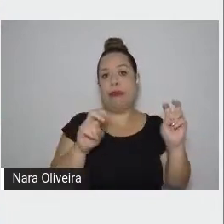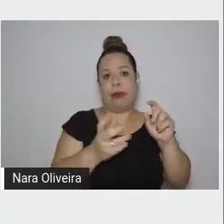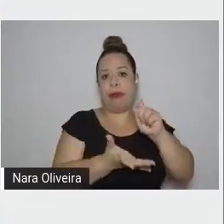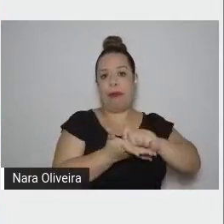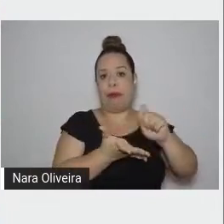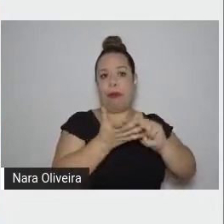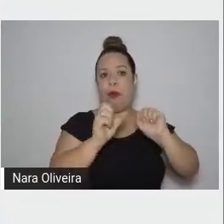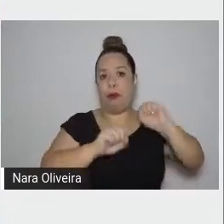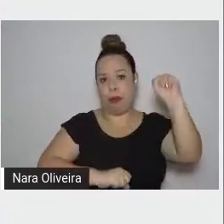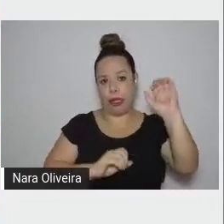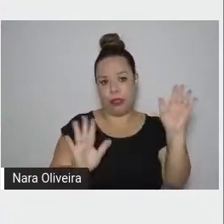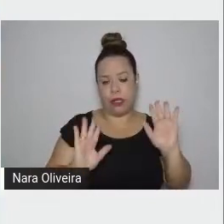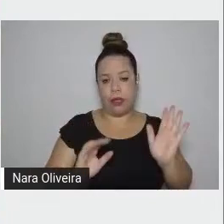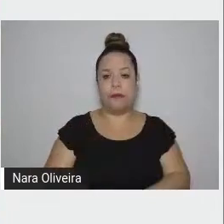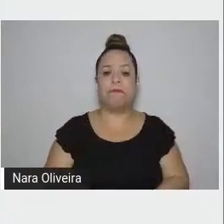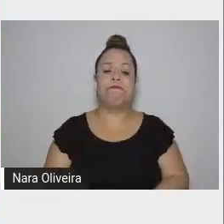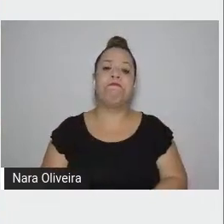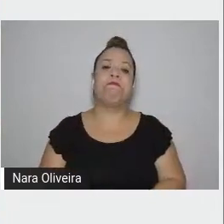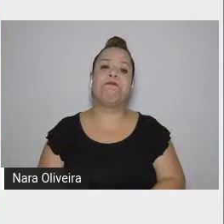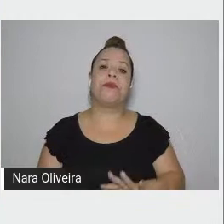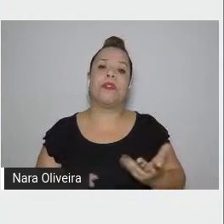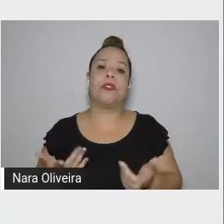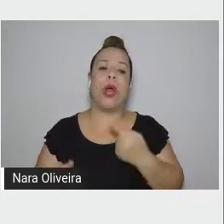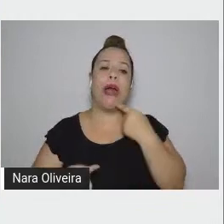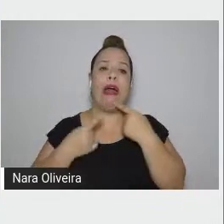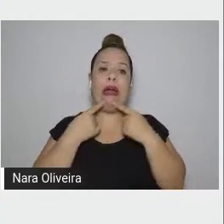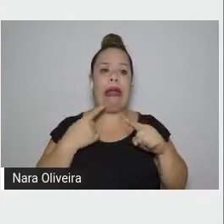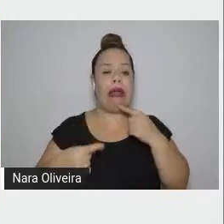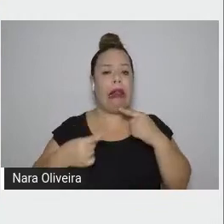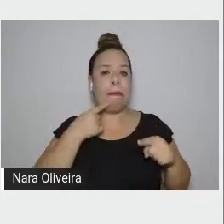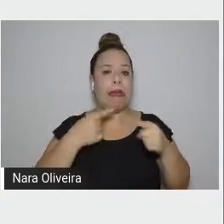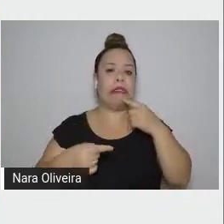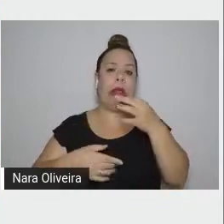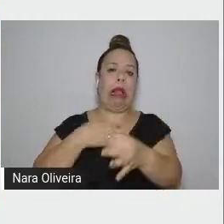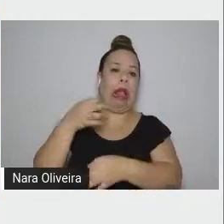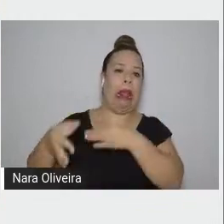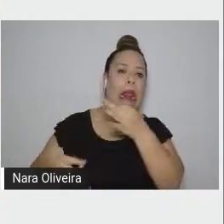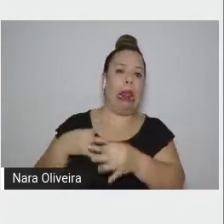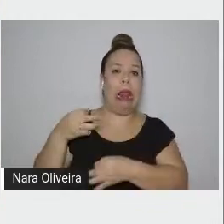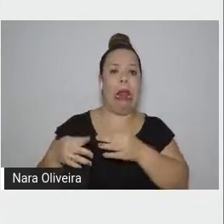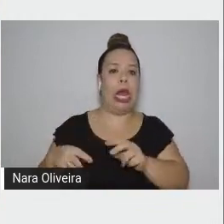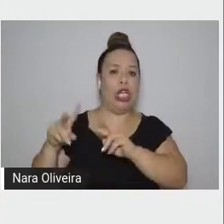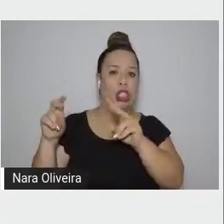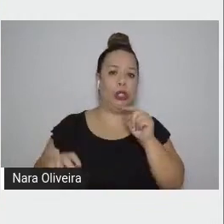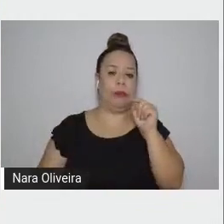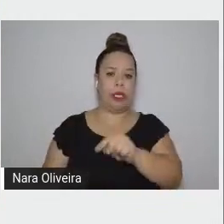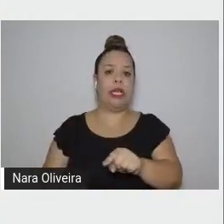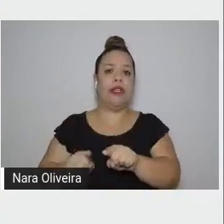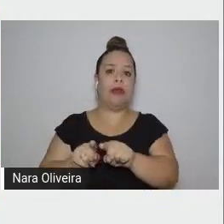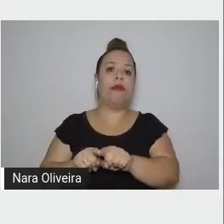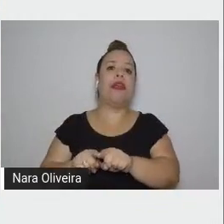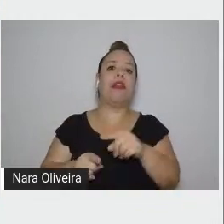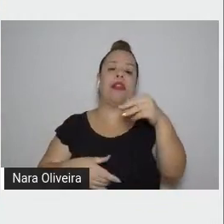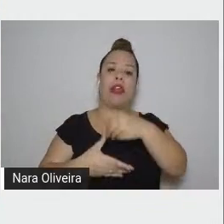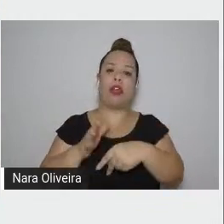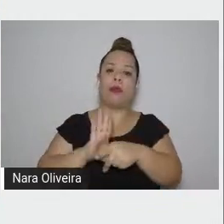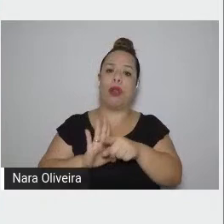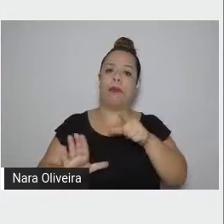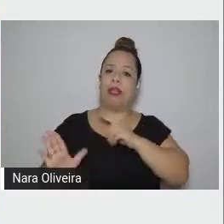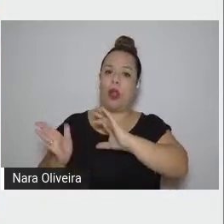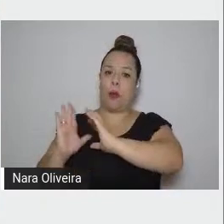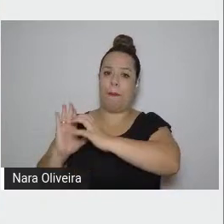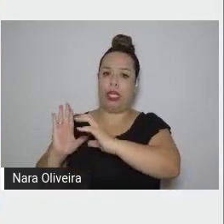As críticas de Saramago ao Partido Comunista Português foram